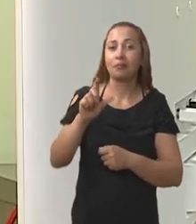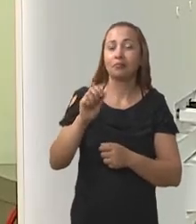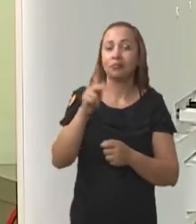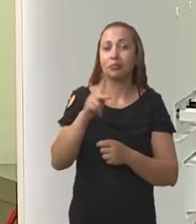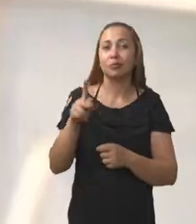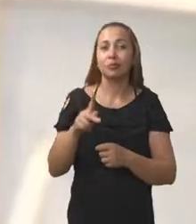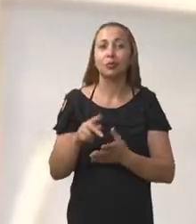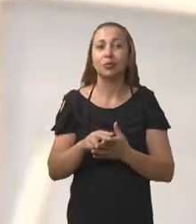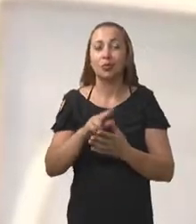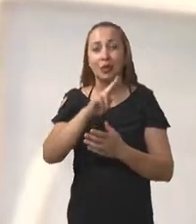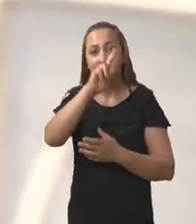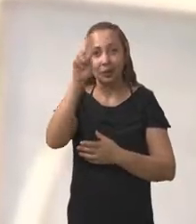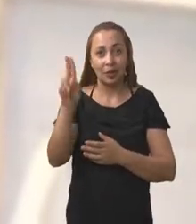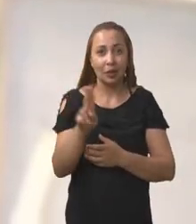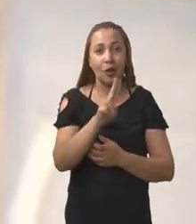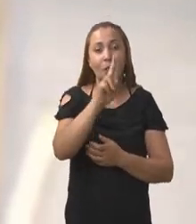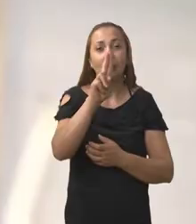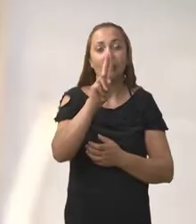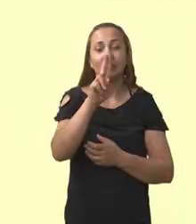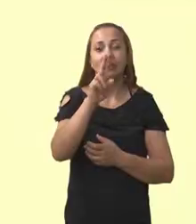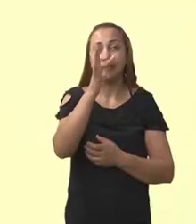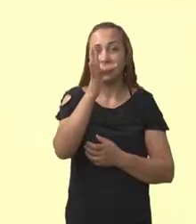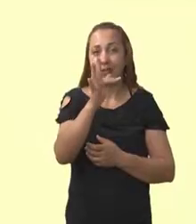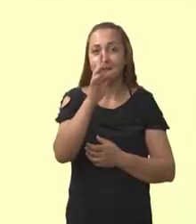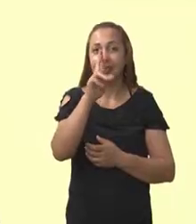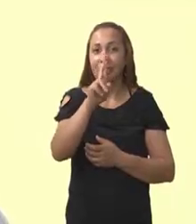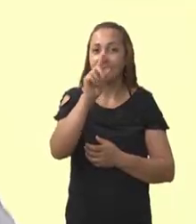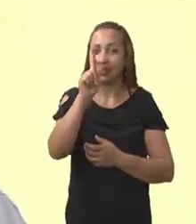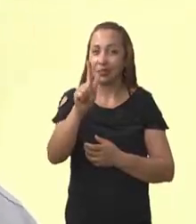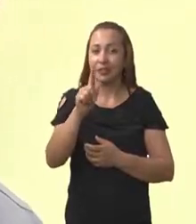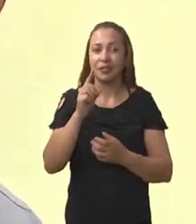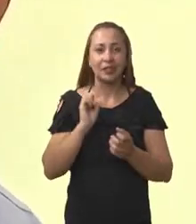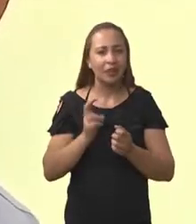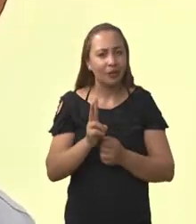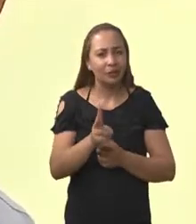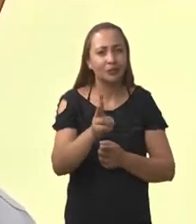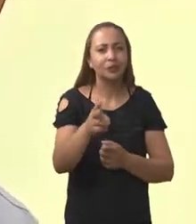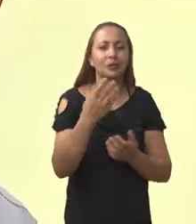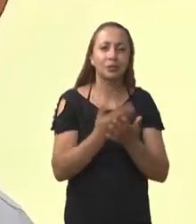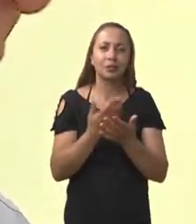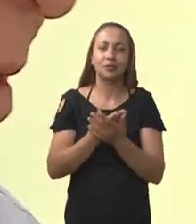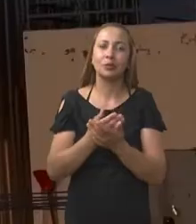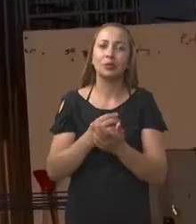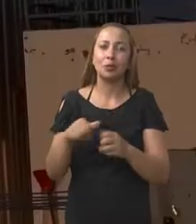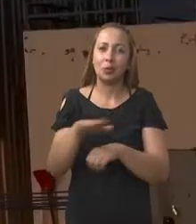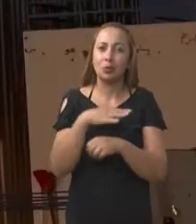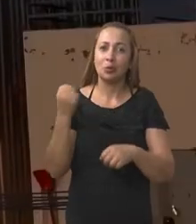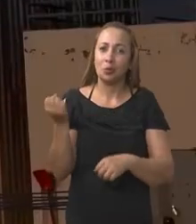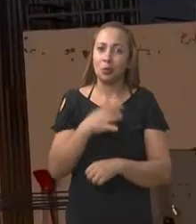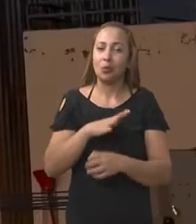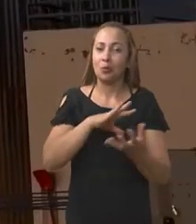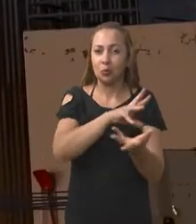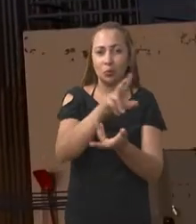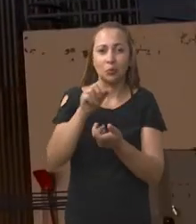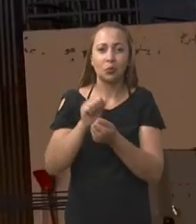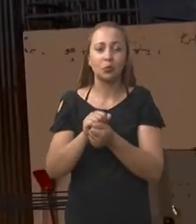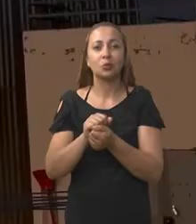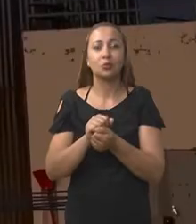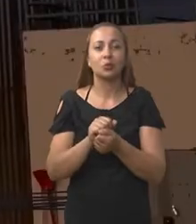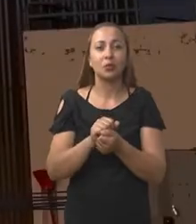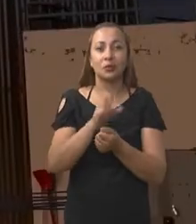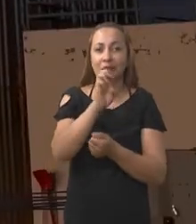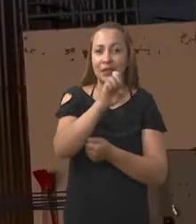Renan, da Universidade Federal do Rio Grande do Norte, segue nos estudos sobre esses novos mundos no cosmo, os